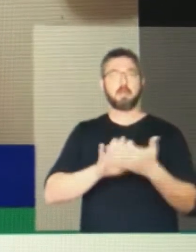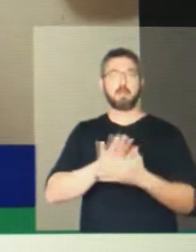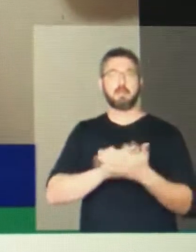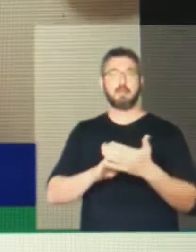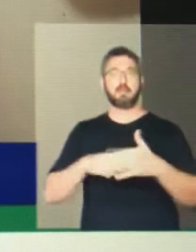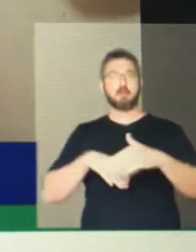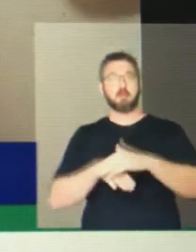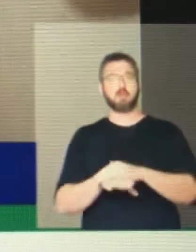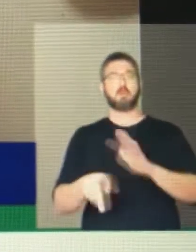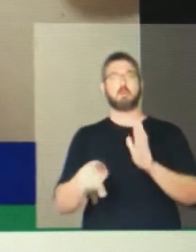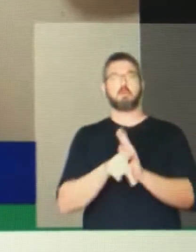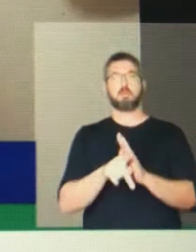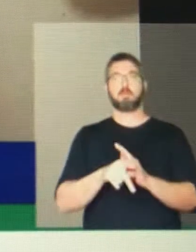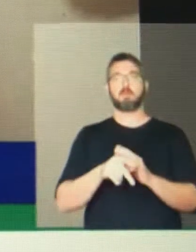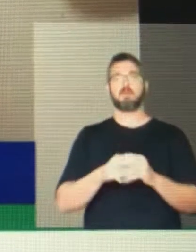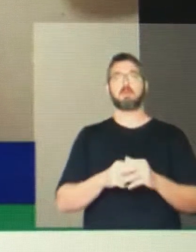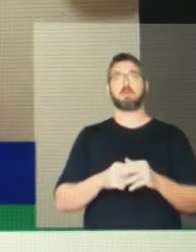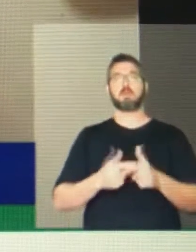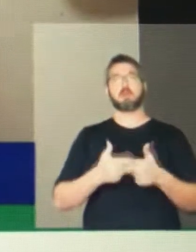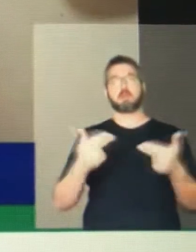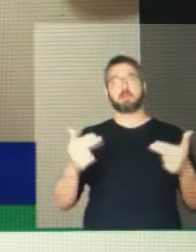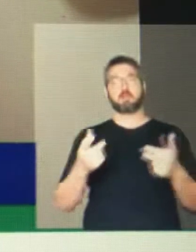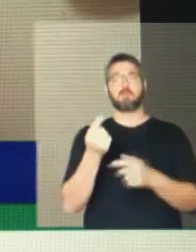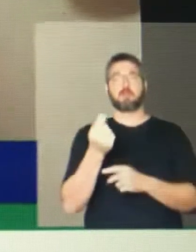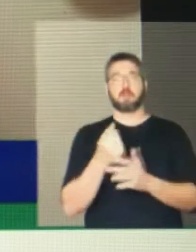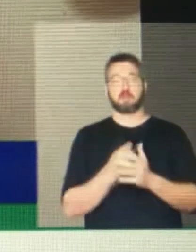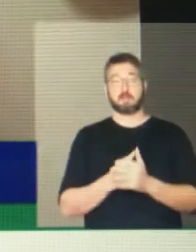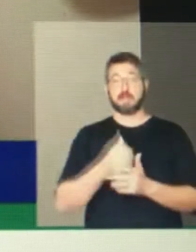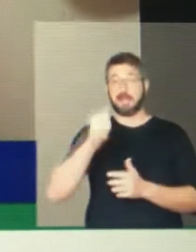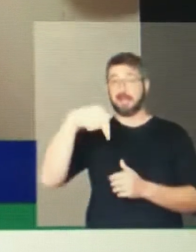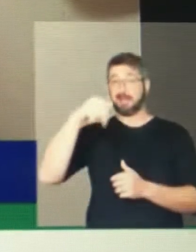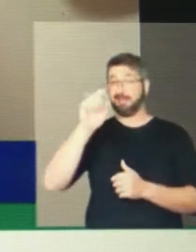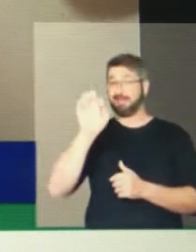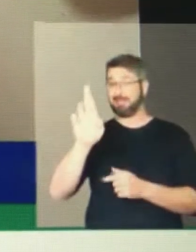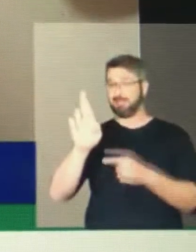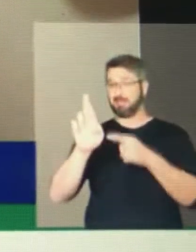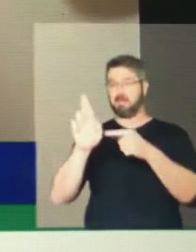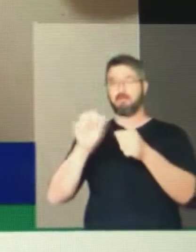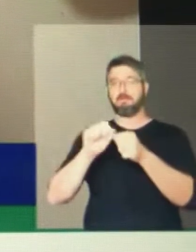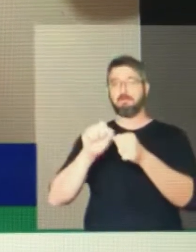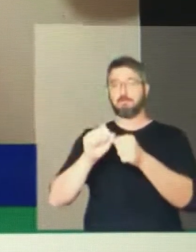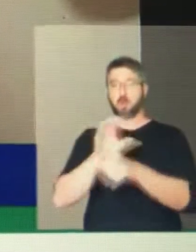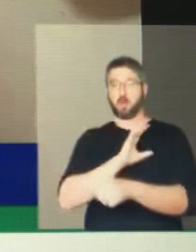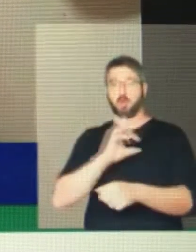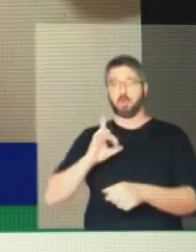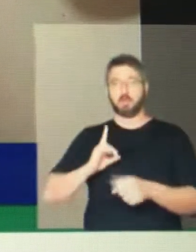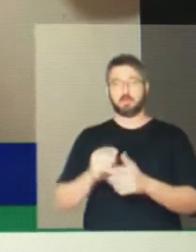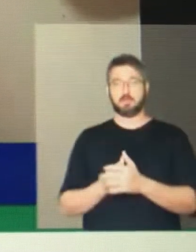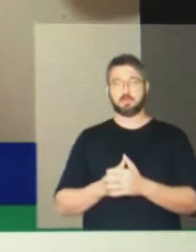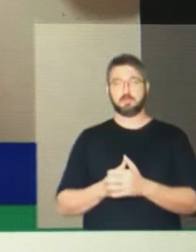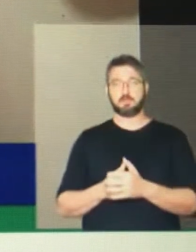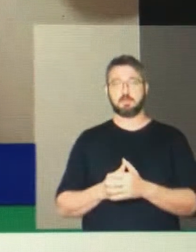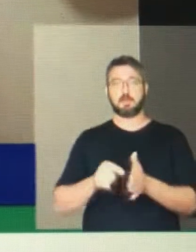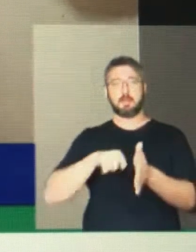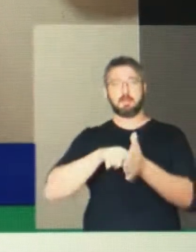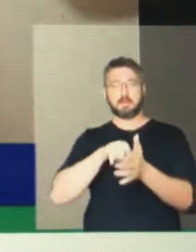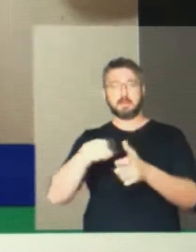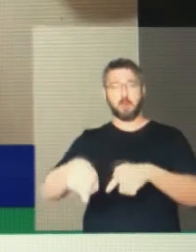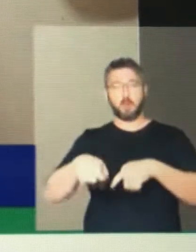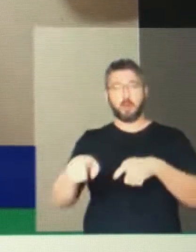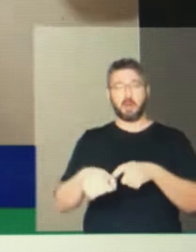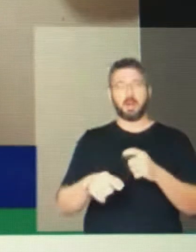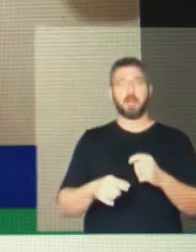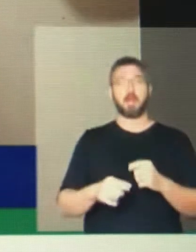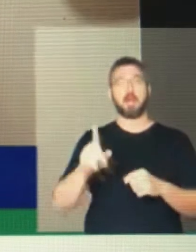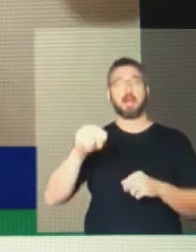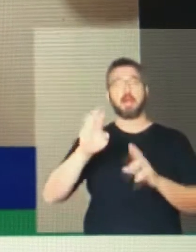que os extensionistas rurais, talvez a primeira ou a última esperança de um agricultor ter a presença do Estado ali nos grotões desse país,